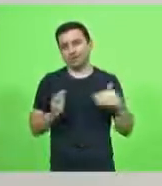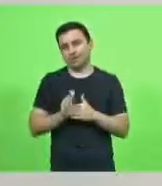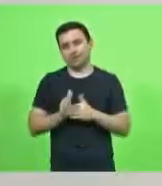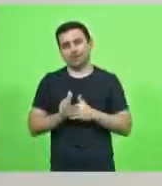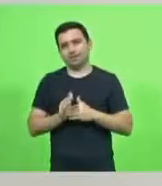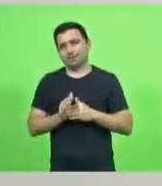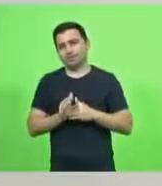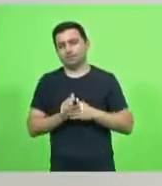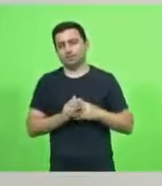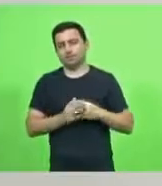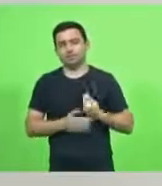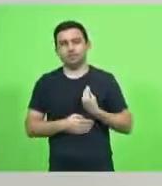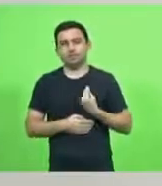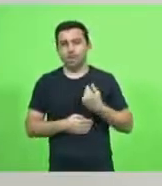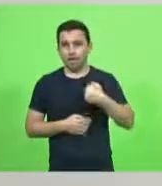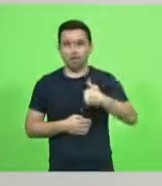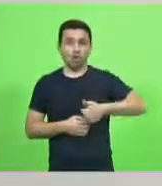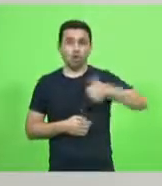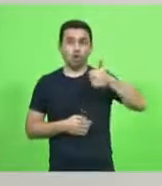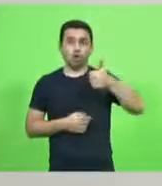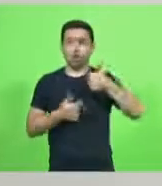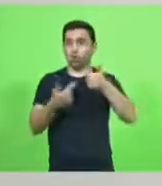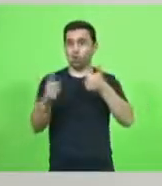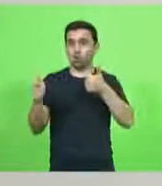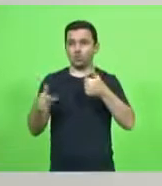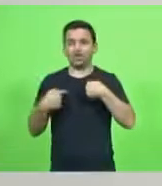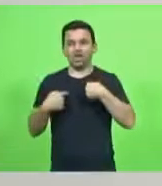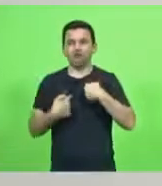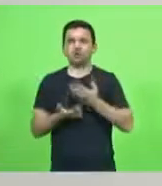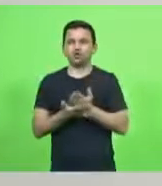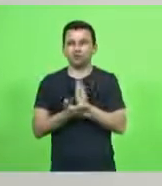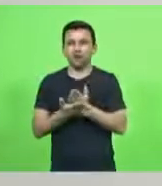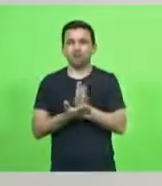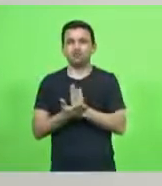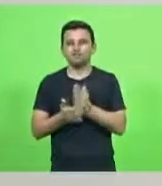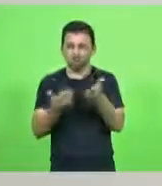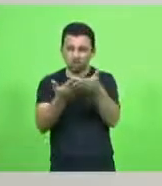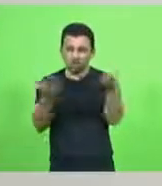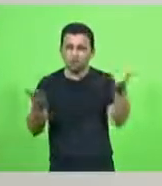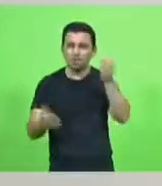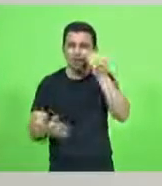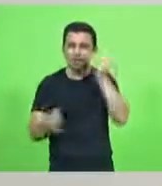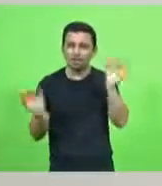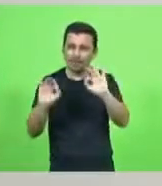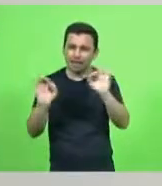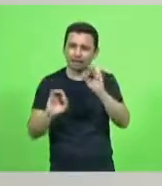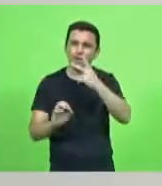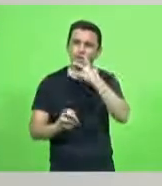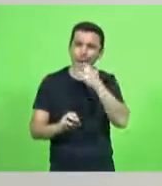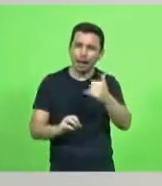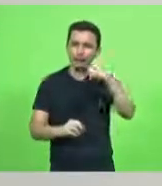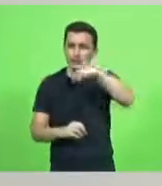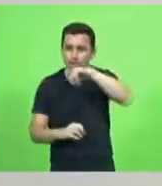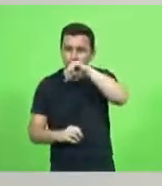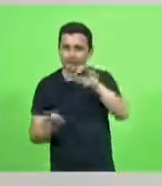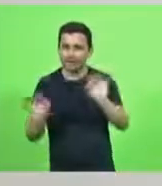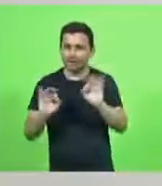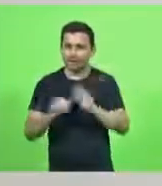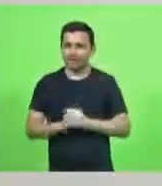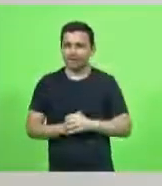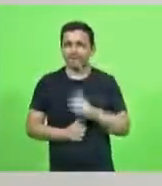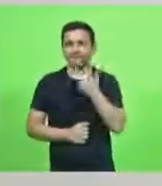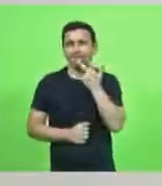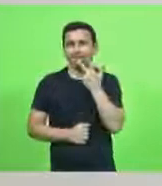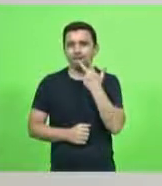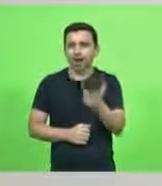sou melhor do que ninguém agora quero ser chato para você que não beija tua mãe não beija o teu pai que não diz para